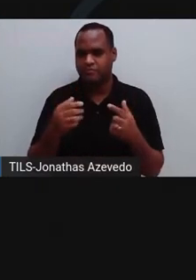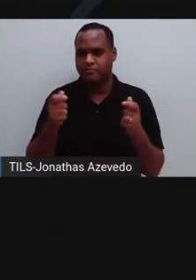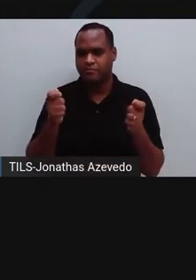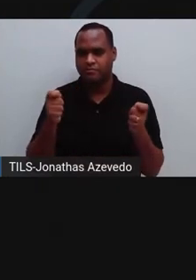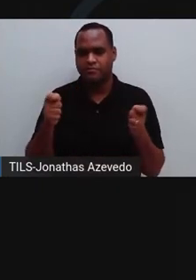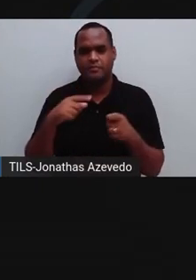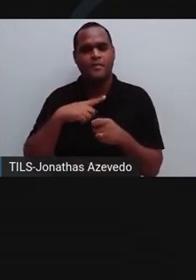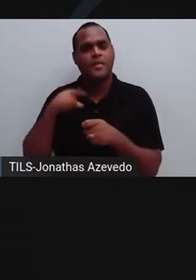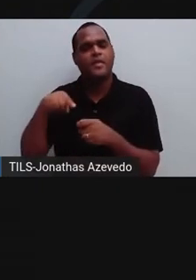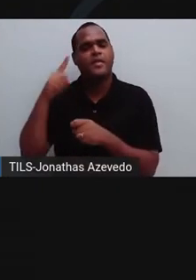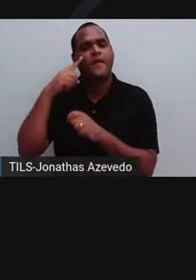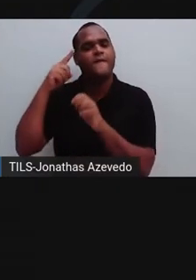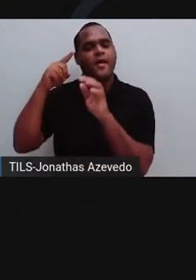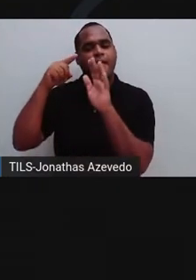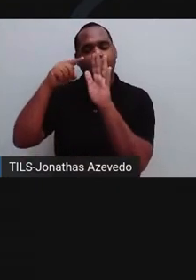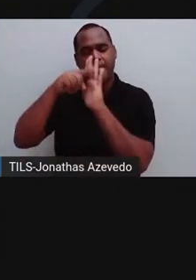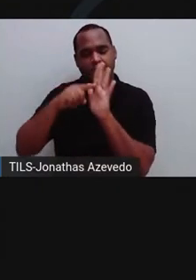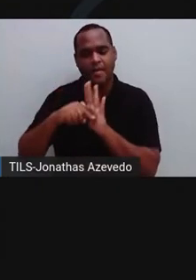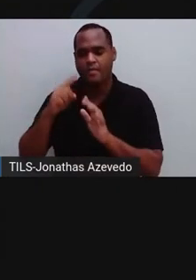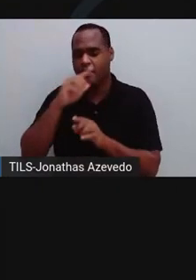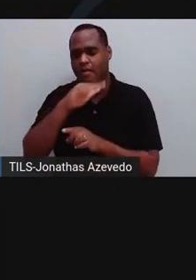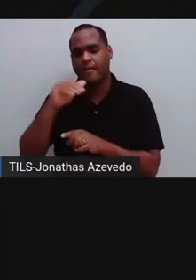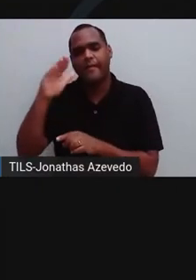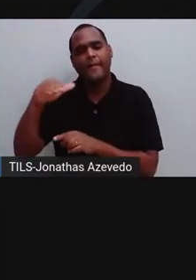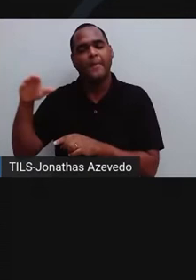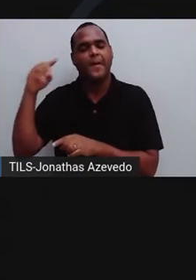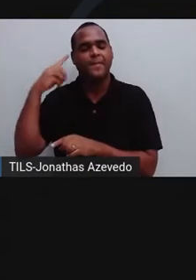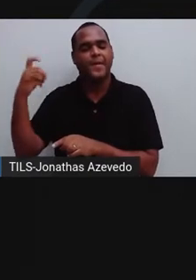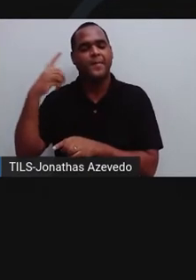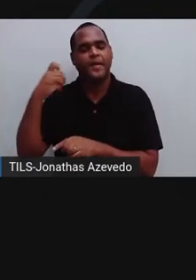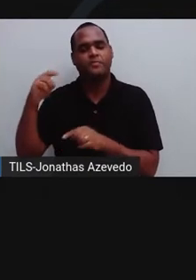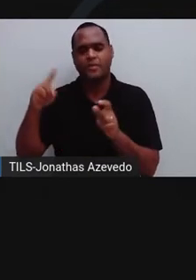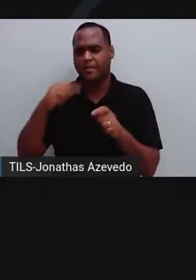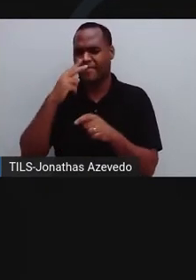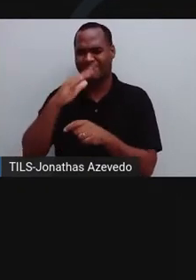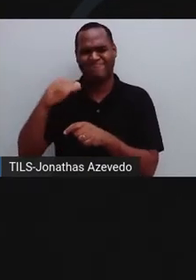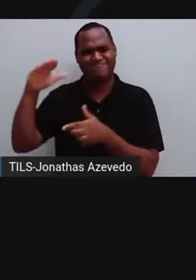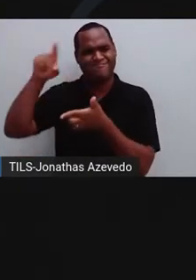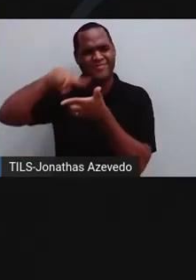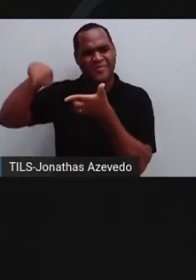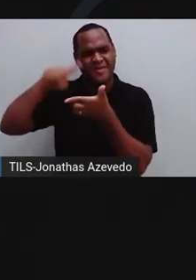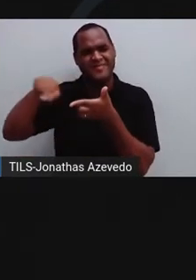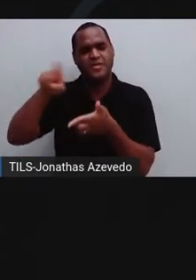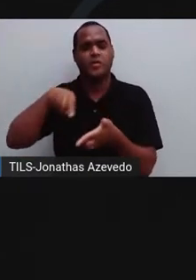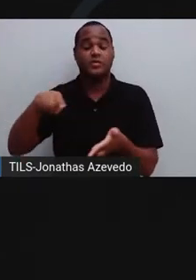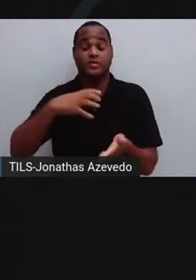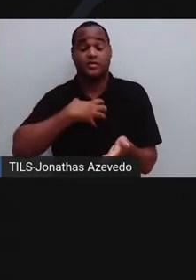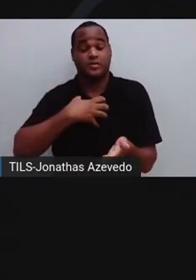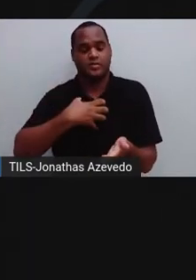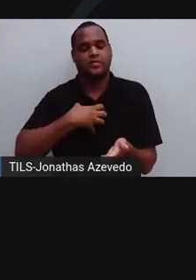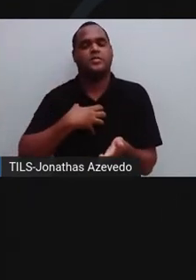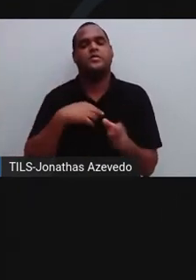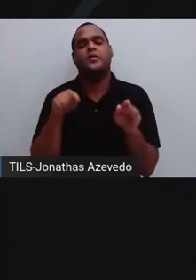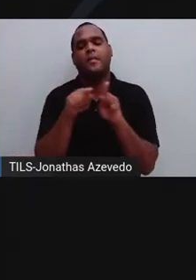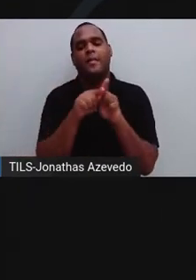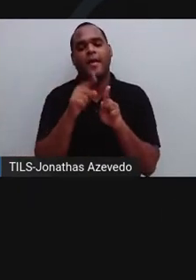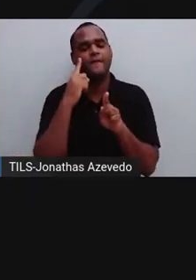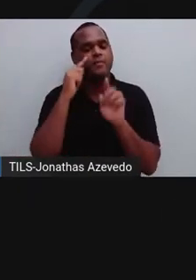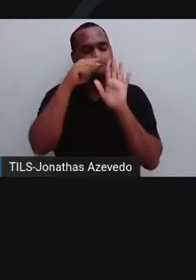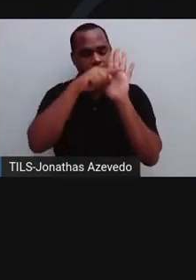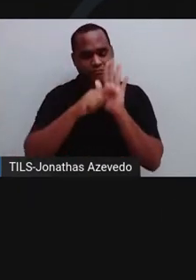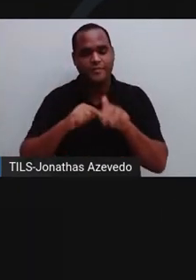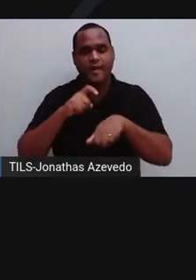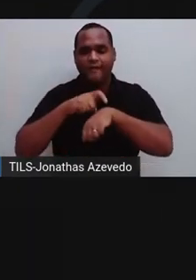As frequências mais altas chamam mais a atenção e, por isso, são mais problemáticas para nós. Também a variação de tempo.